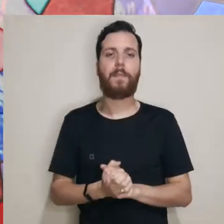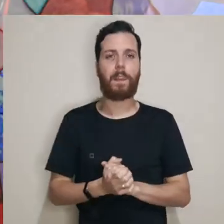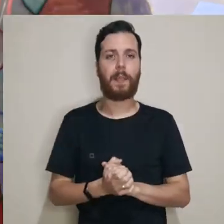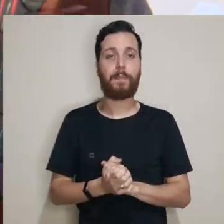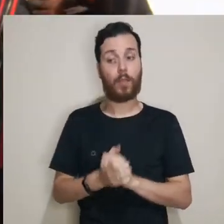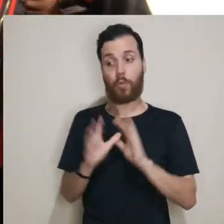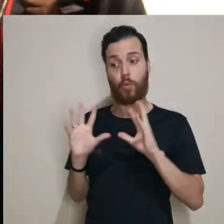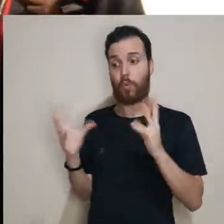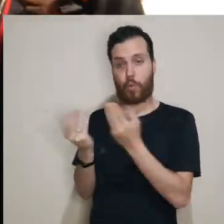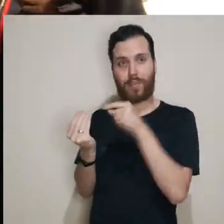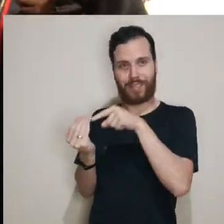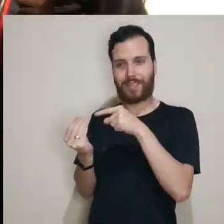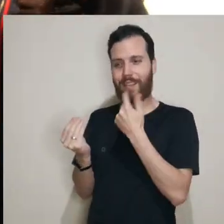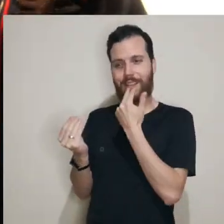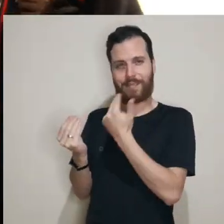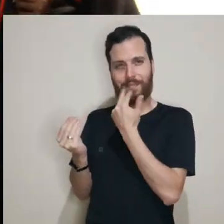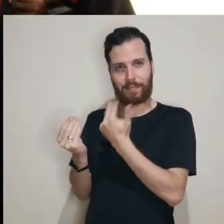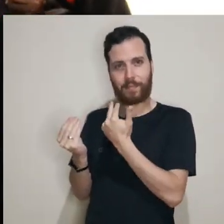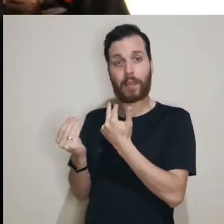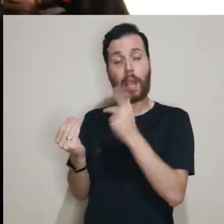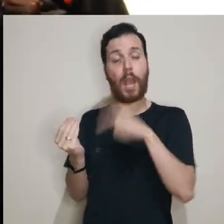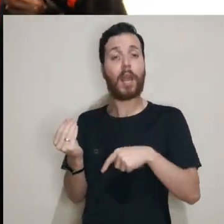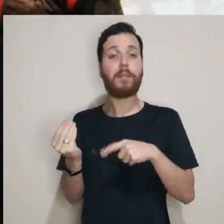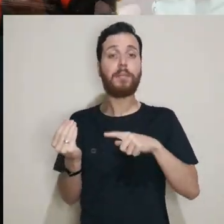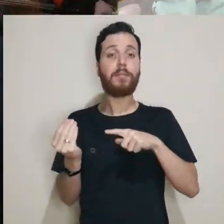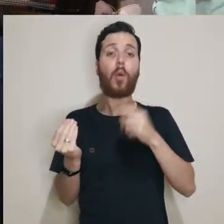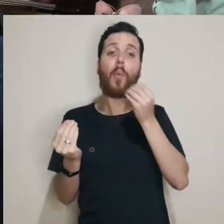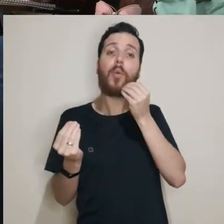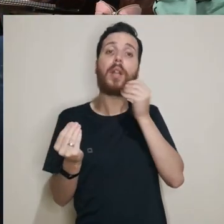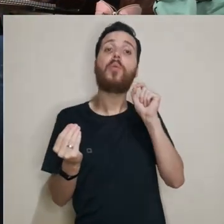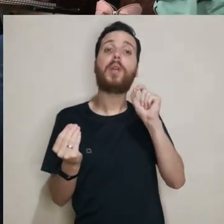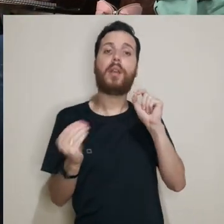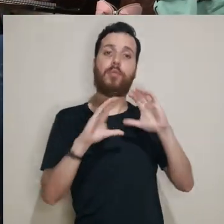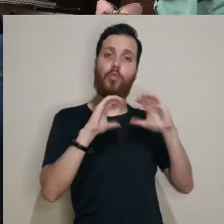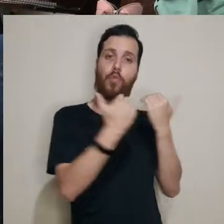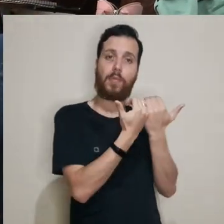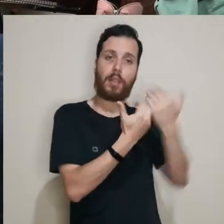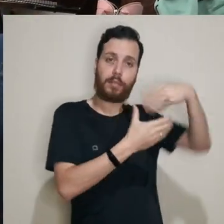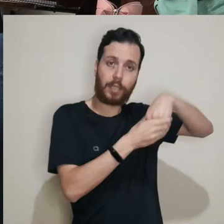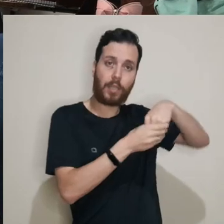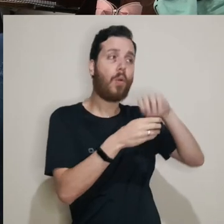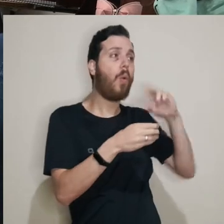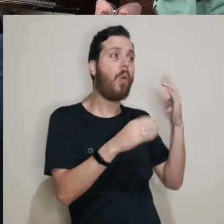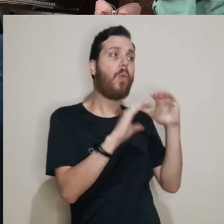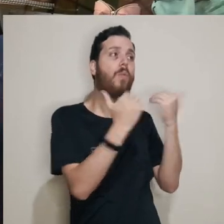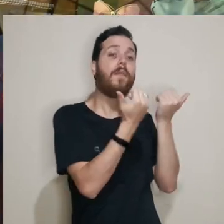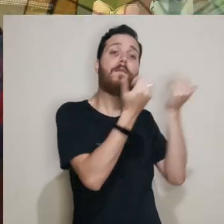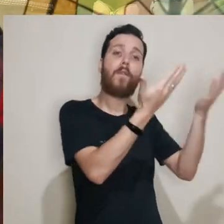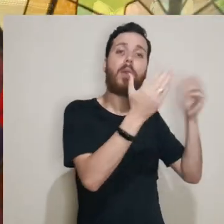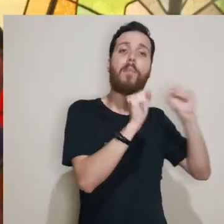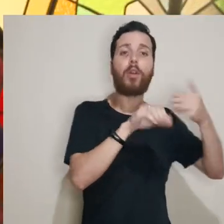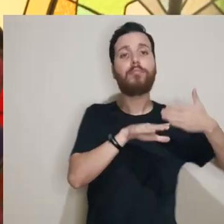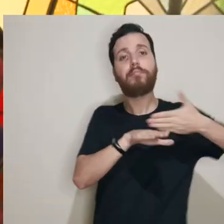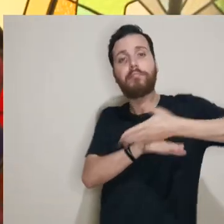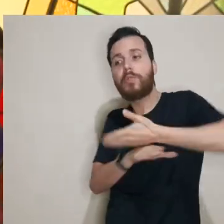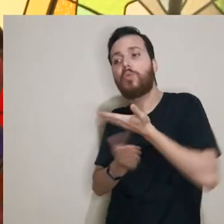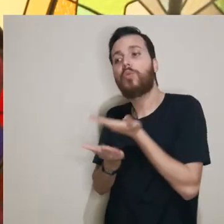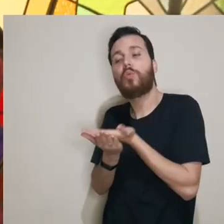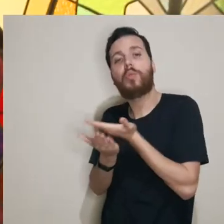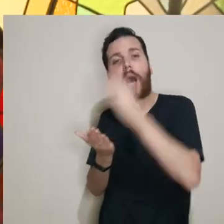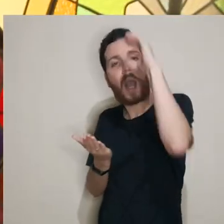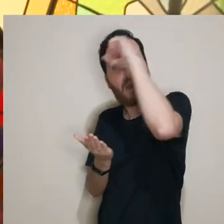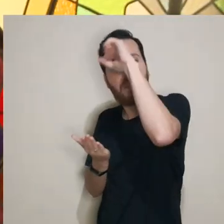do programa. Então são todas essas línguas, todos esses idiomas que são oportunizados para que comunidade interna e